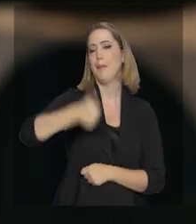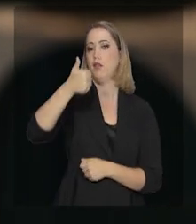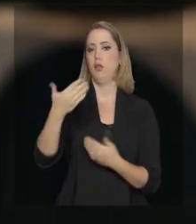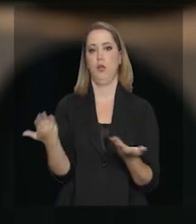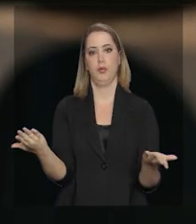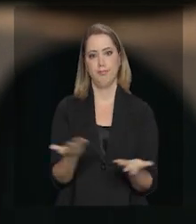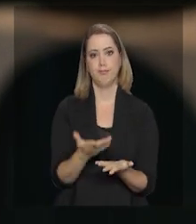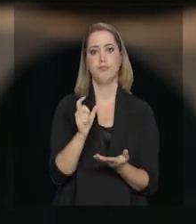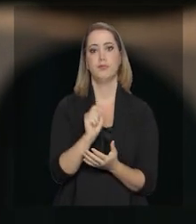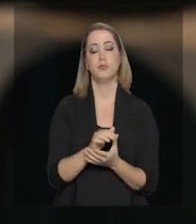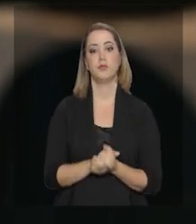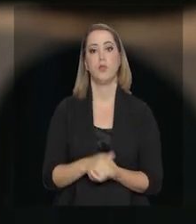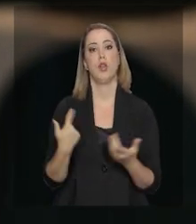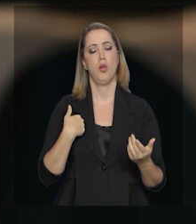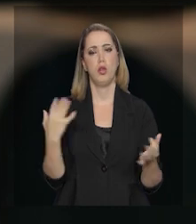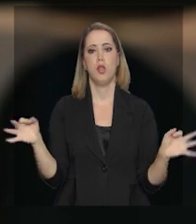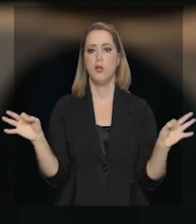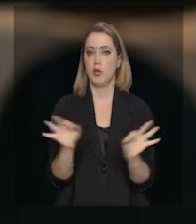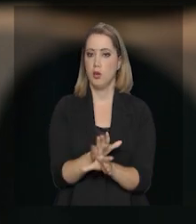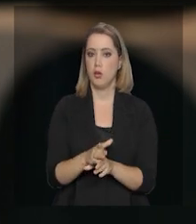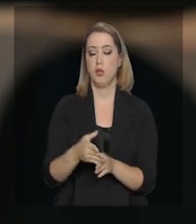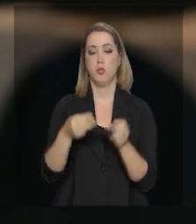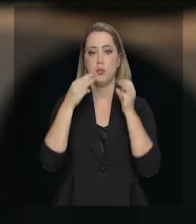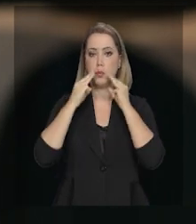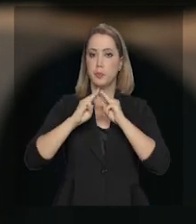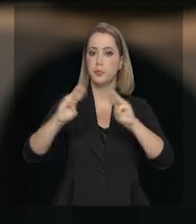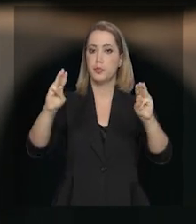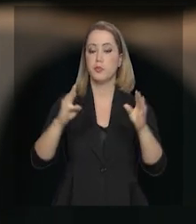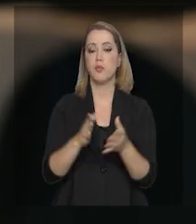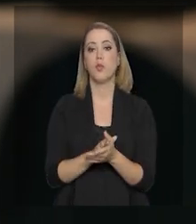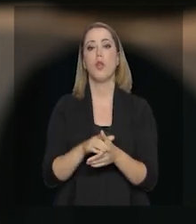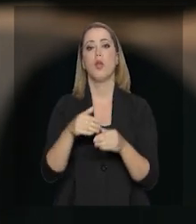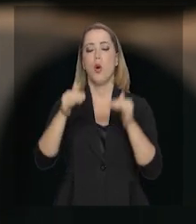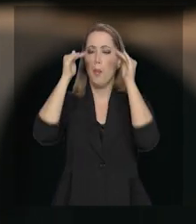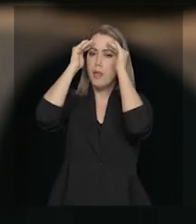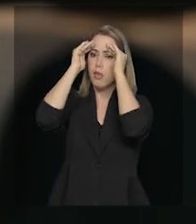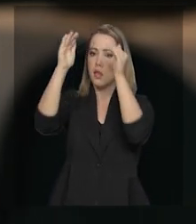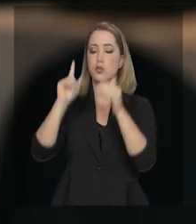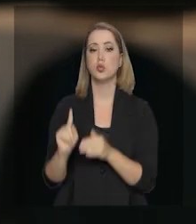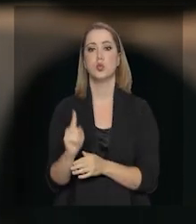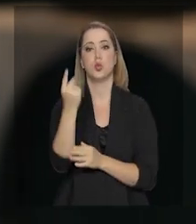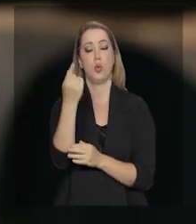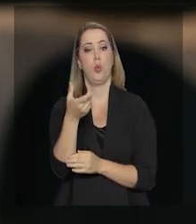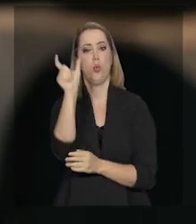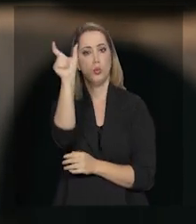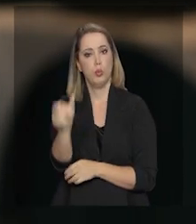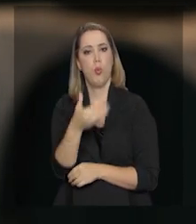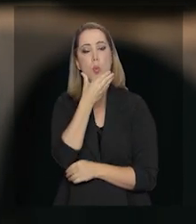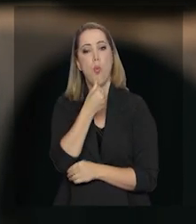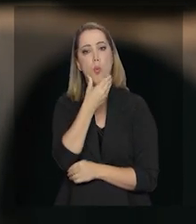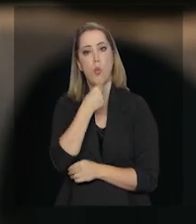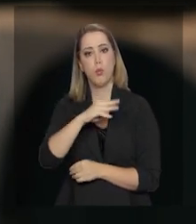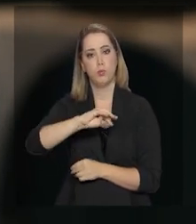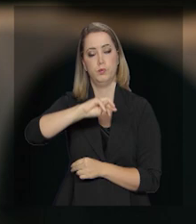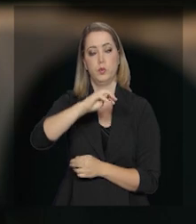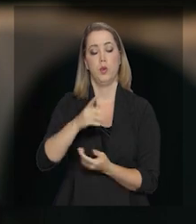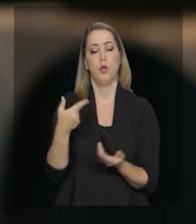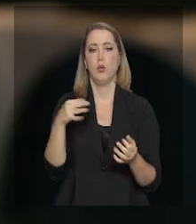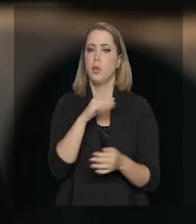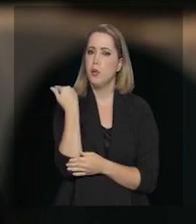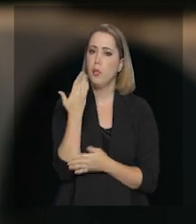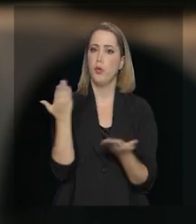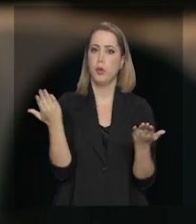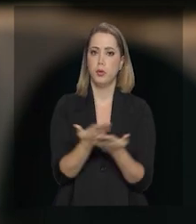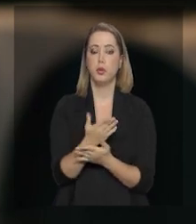será muito melhor que este. Quero encerrar esta minha mensagem prestando homenagem a um grande brasileiro que